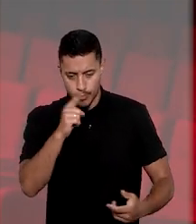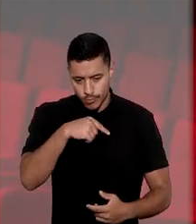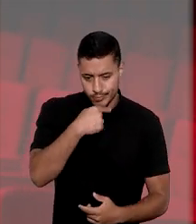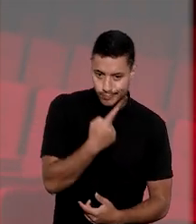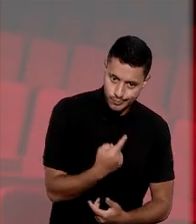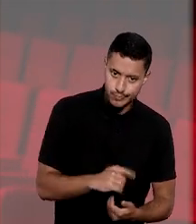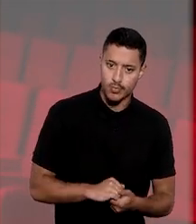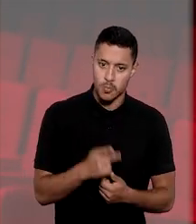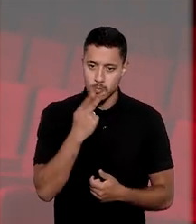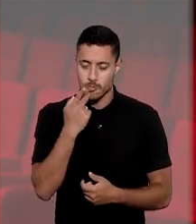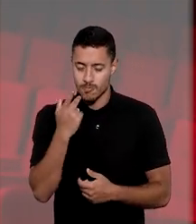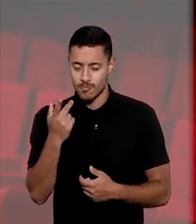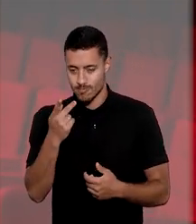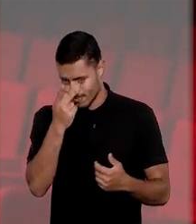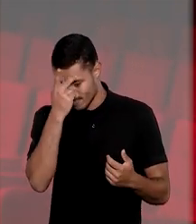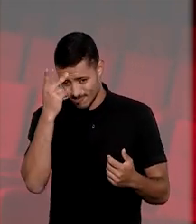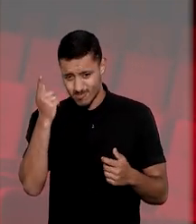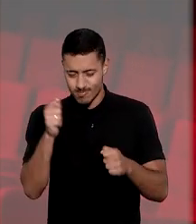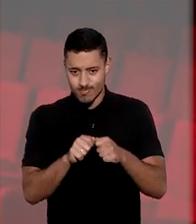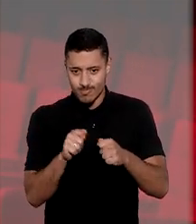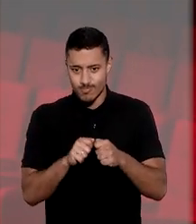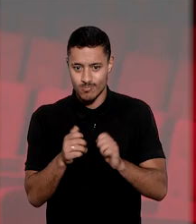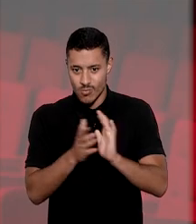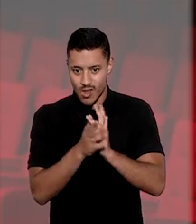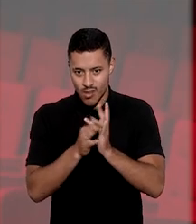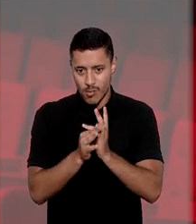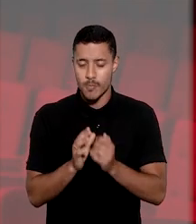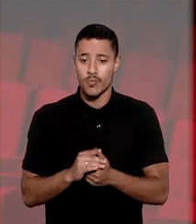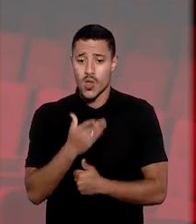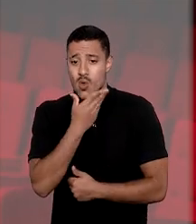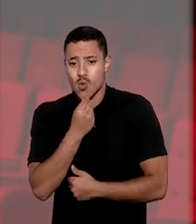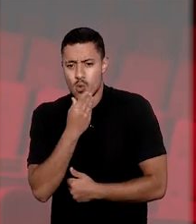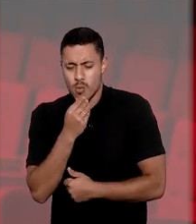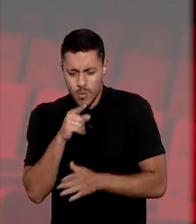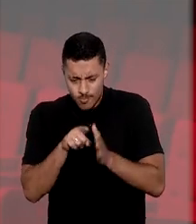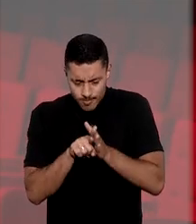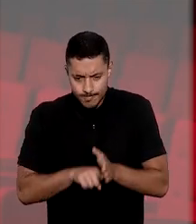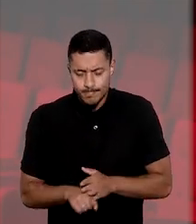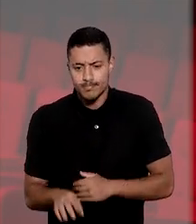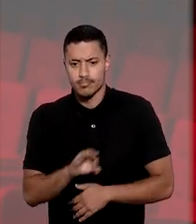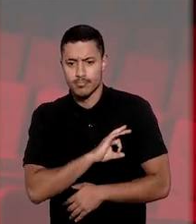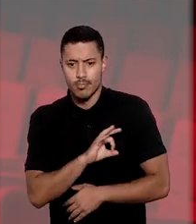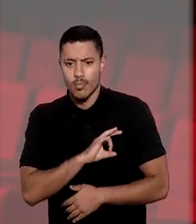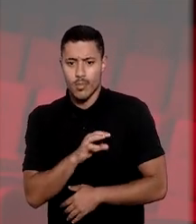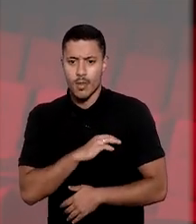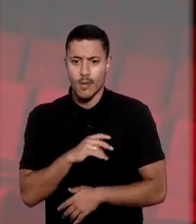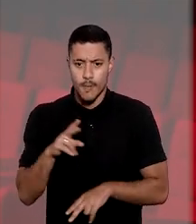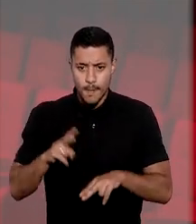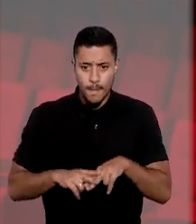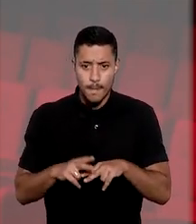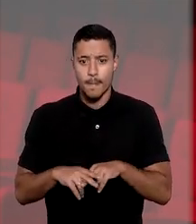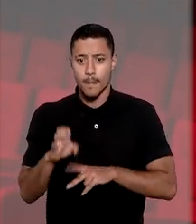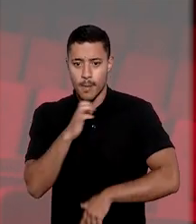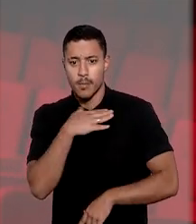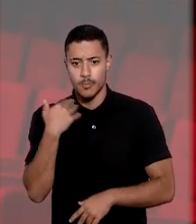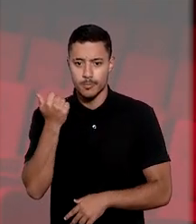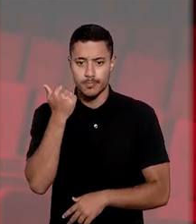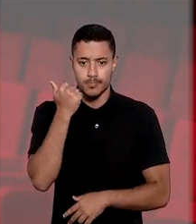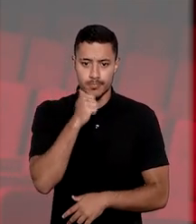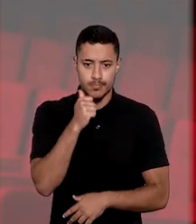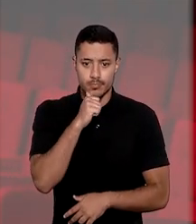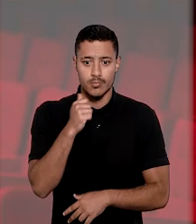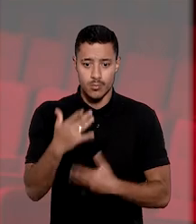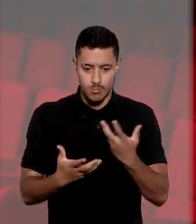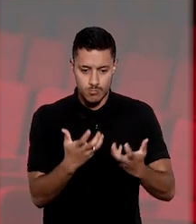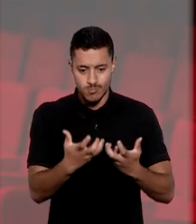afirmou que o companheiro foi o autor do crime. O homem é investigado pela polícia pelos supostos crimes de feminicídio tentado e de